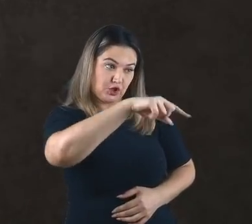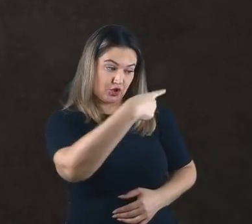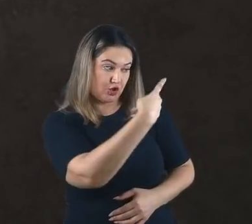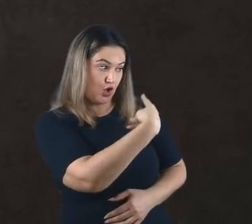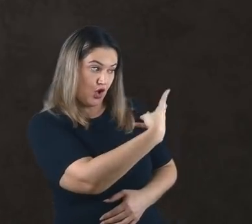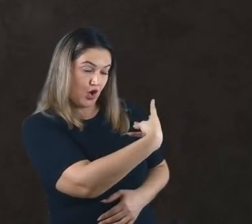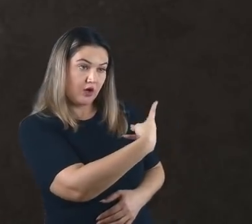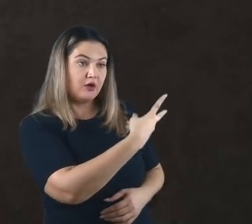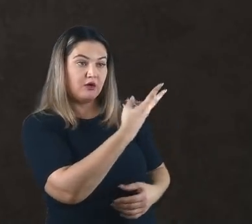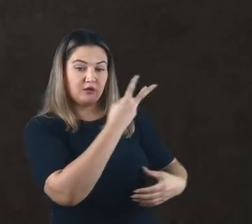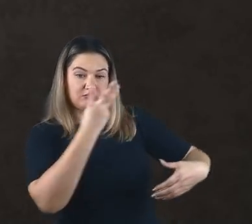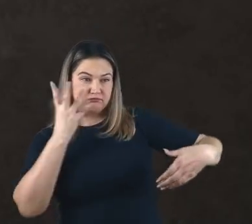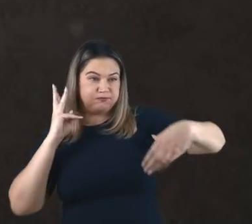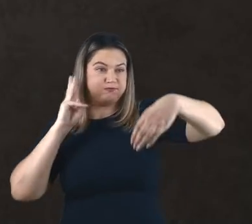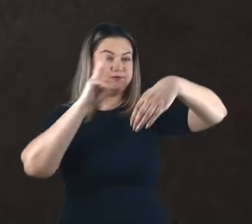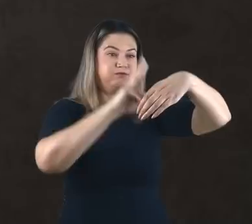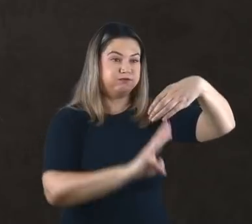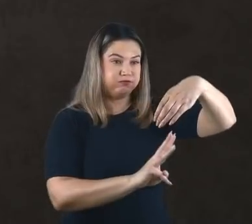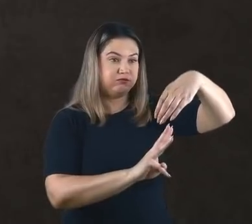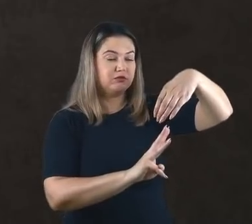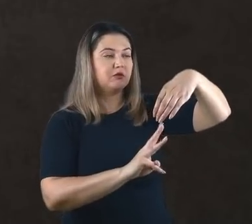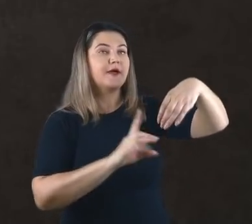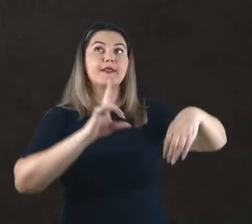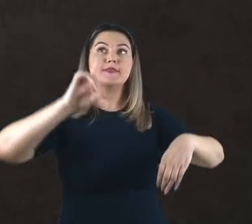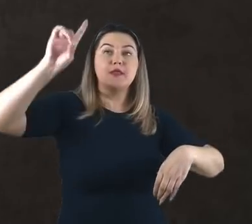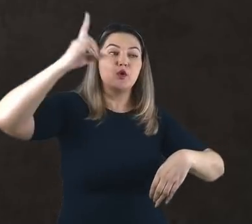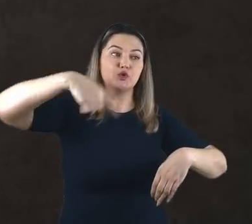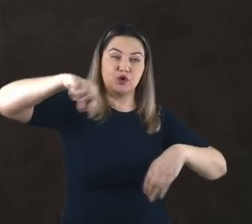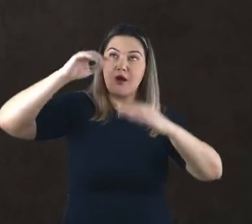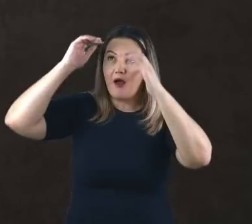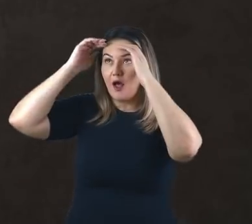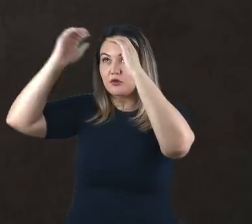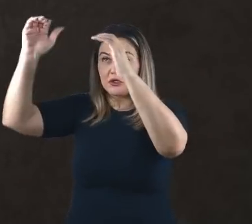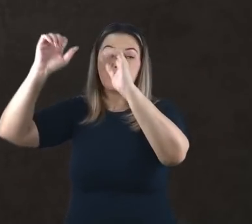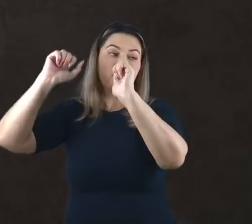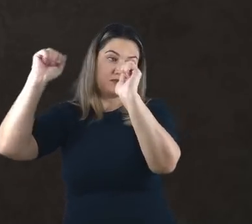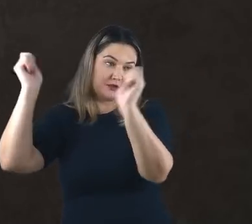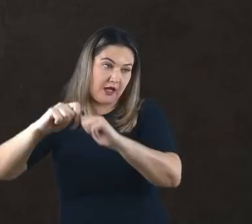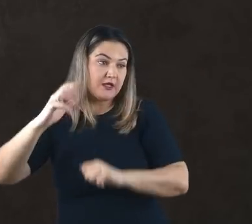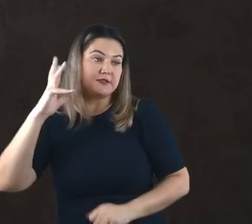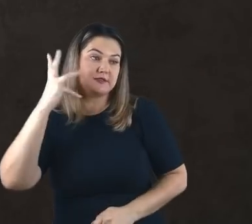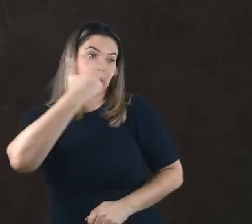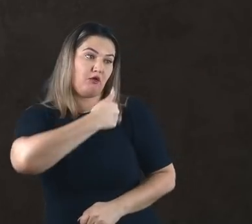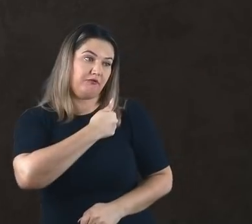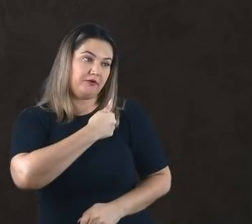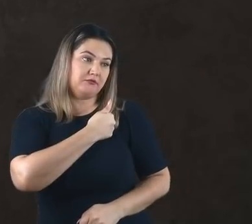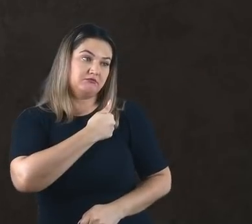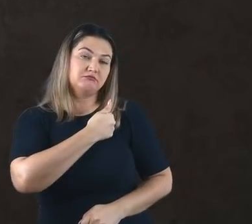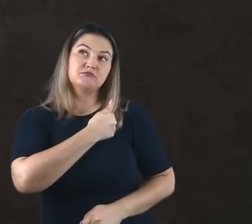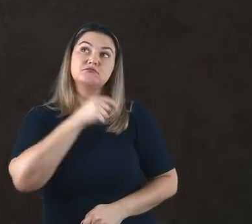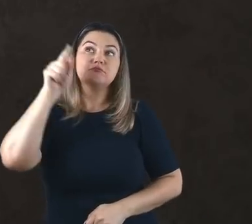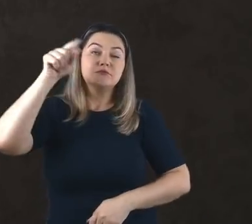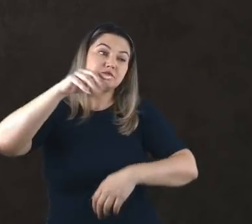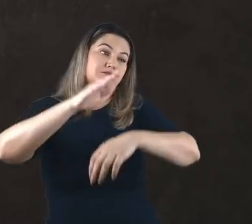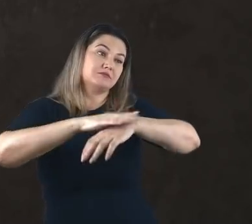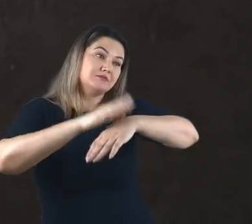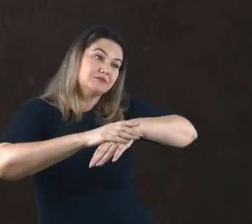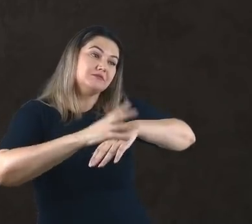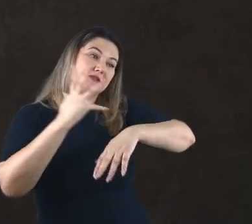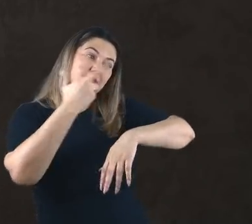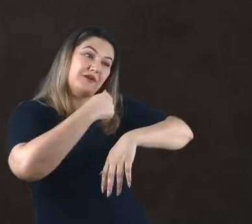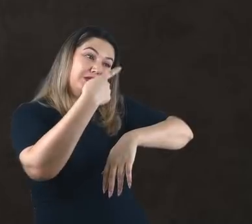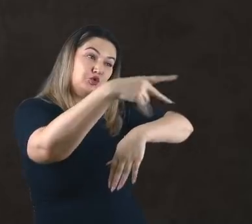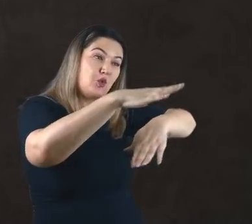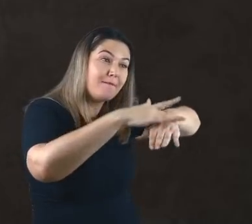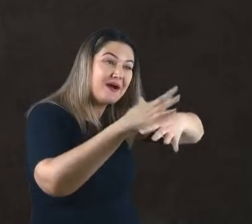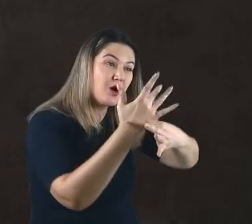chamas o Deus a quem prestamos culto pode livrar-nos e ele nos livrará dos suas mãos ó rei mas se ele